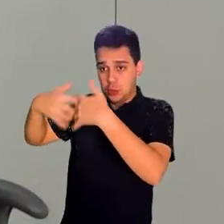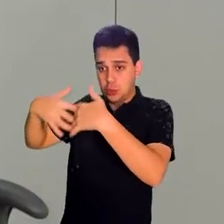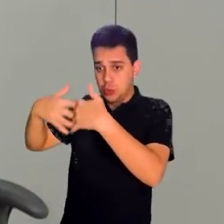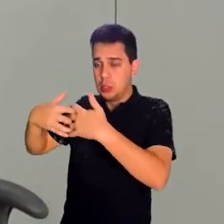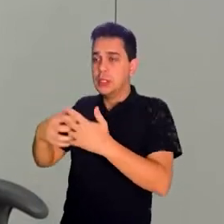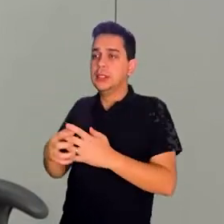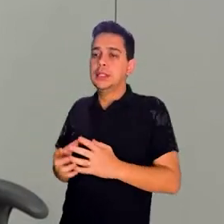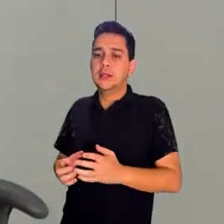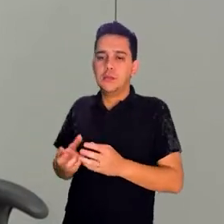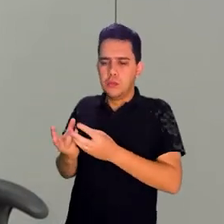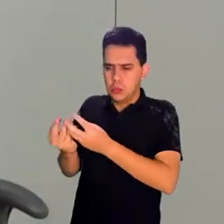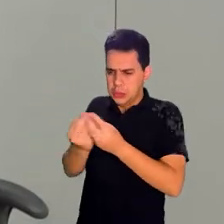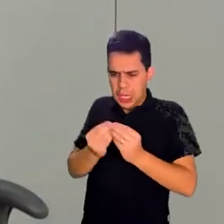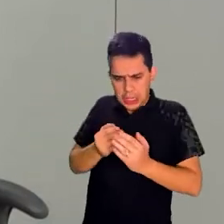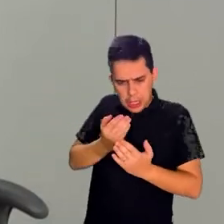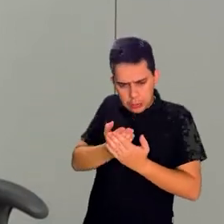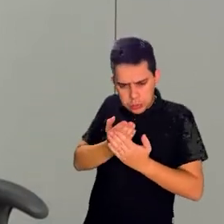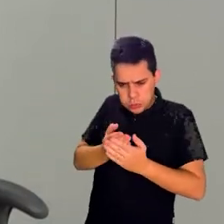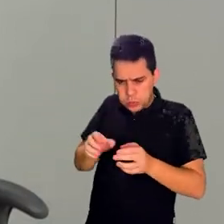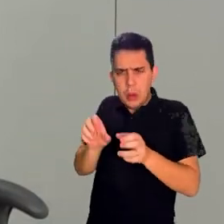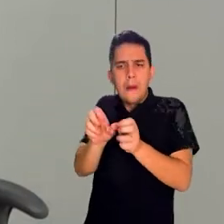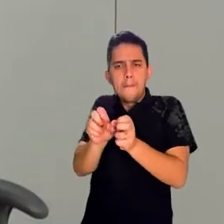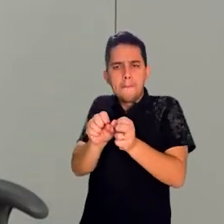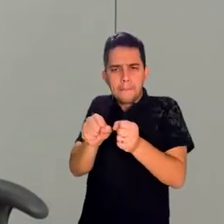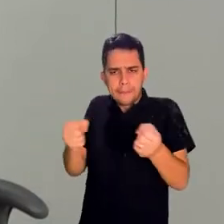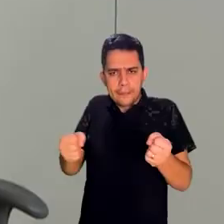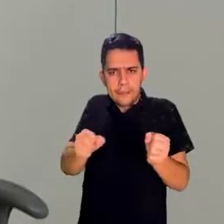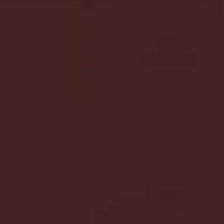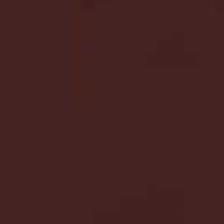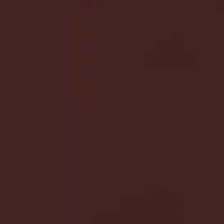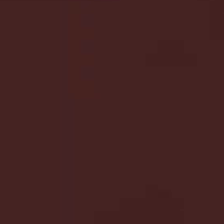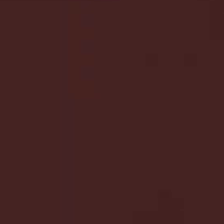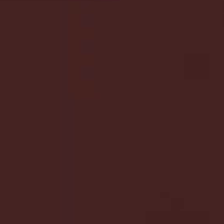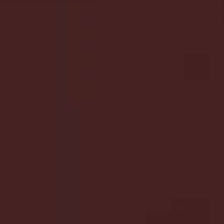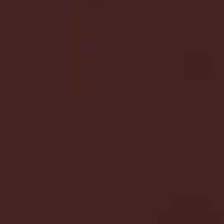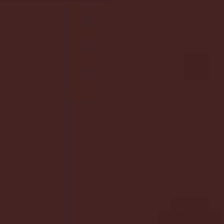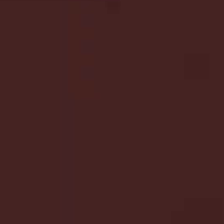com seus estudos avançados e em fase de projetos para implementação.